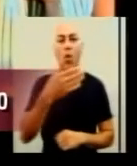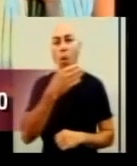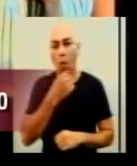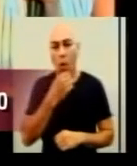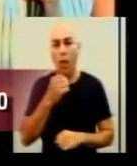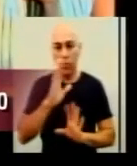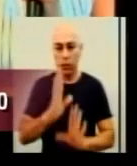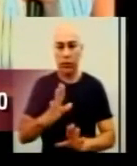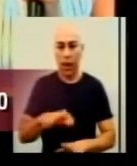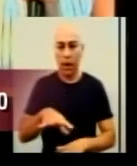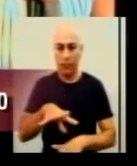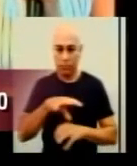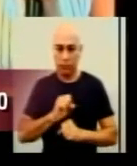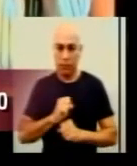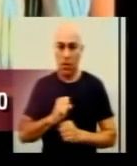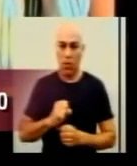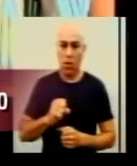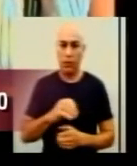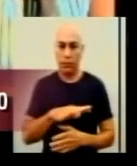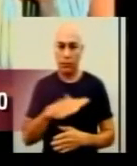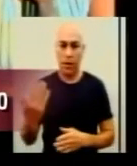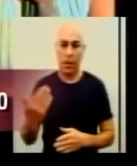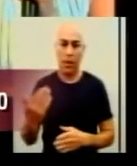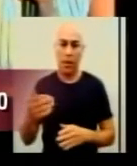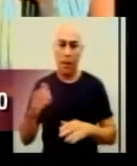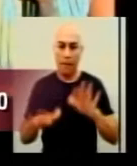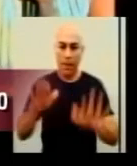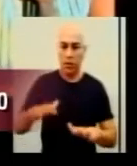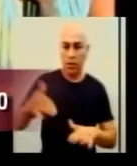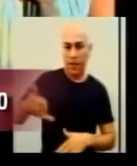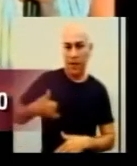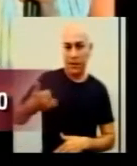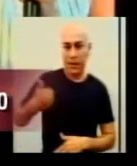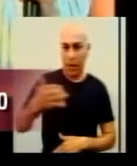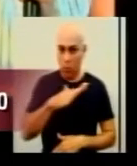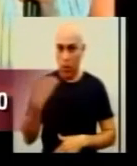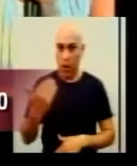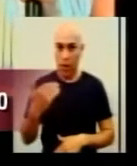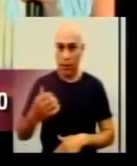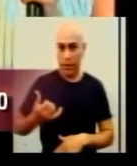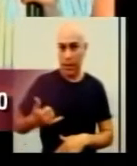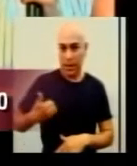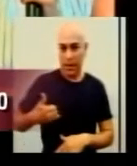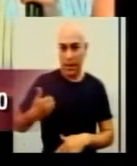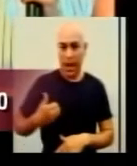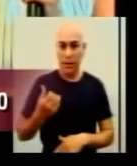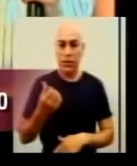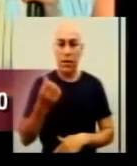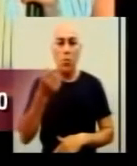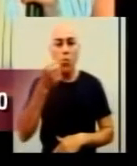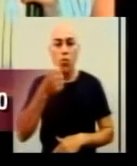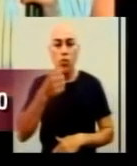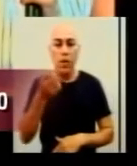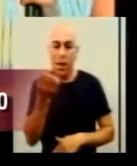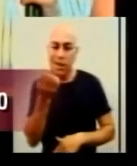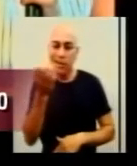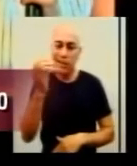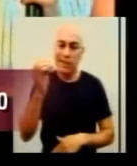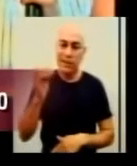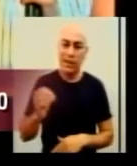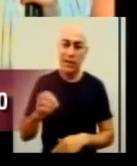A diferença que vocês podem observar é que na faixa etária, 60 anos ou mais, no sexo feminino, ele representa